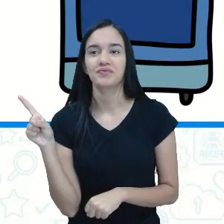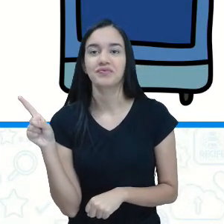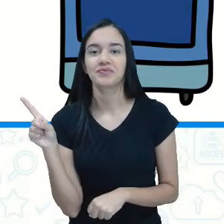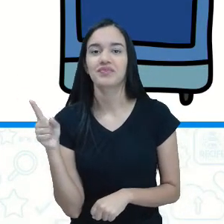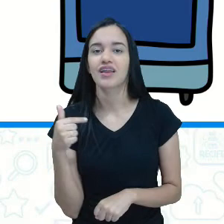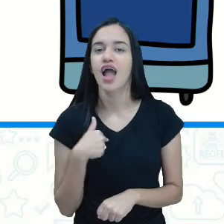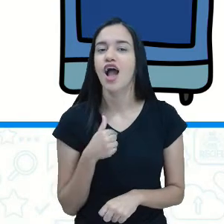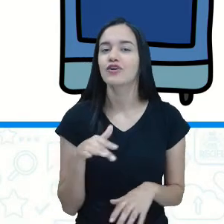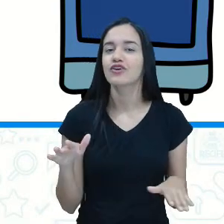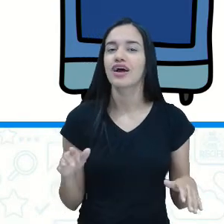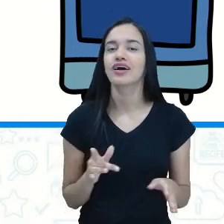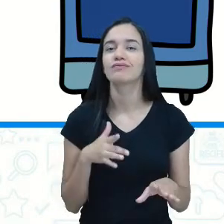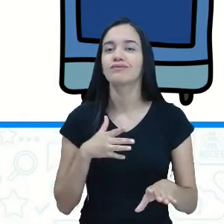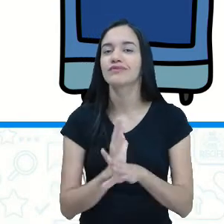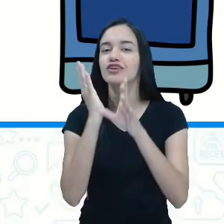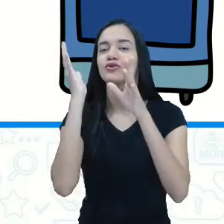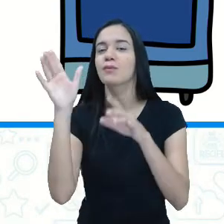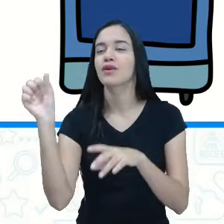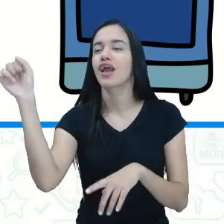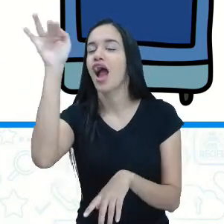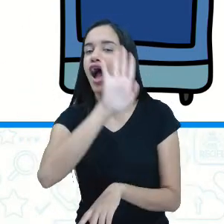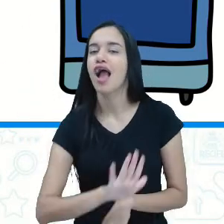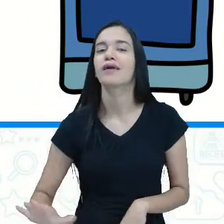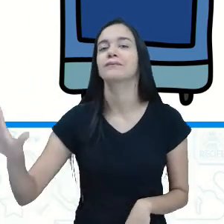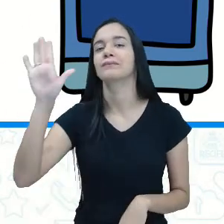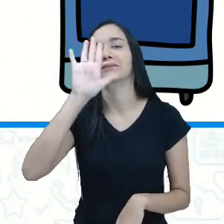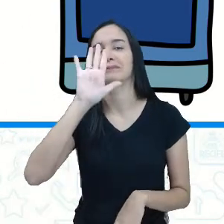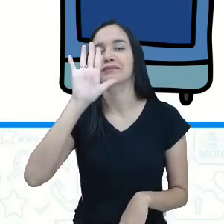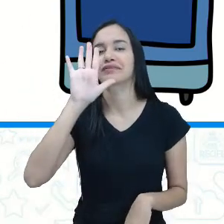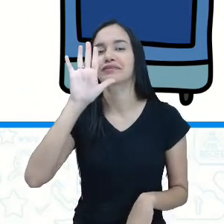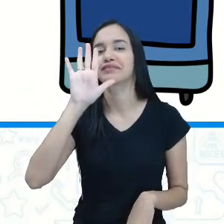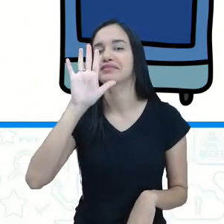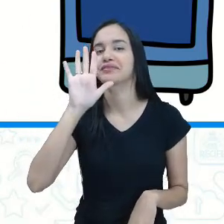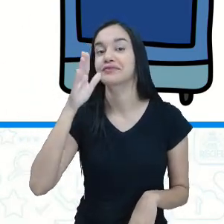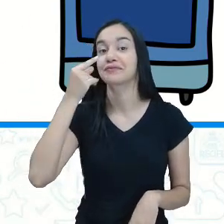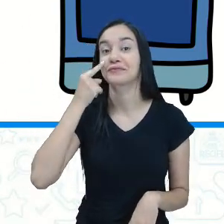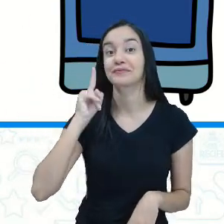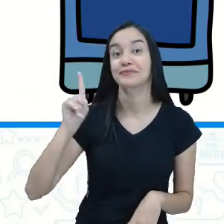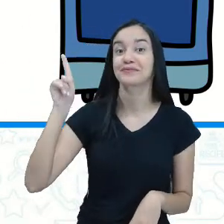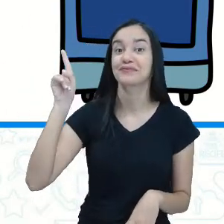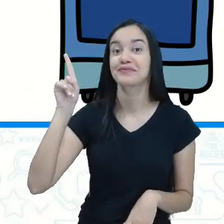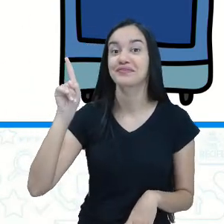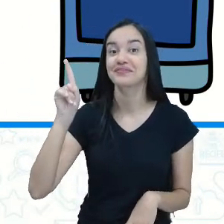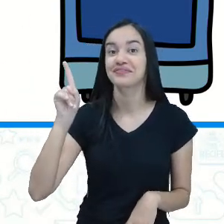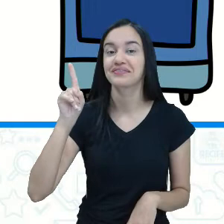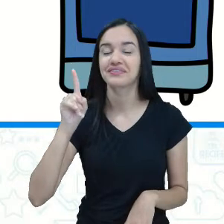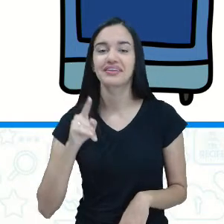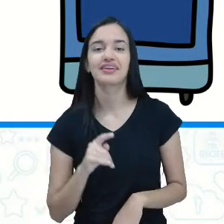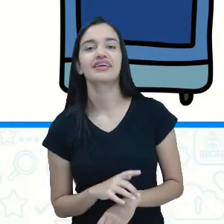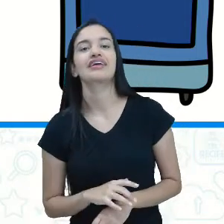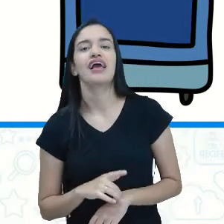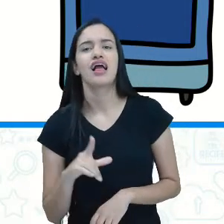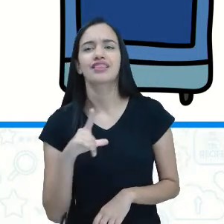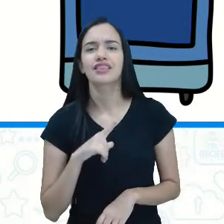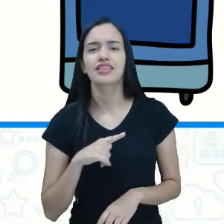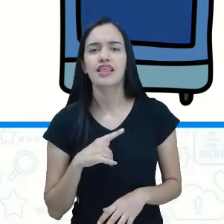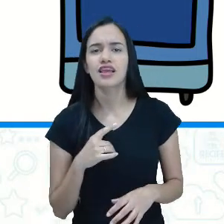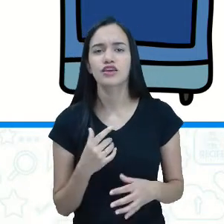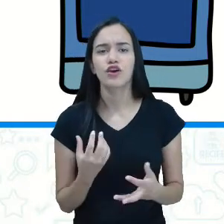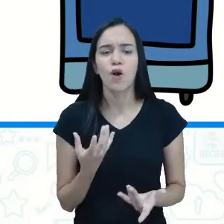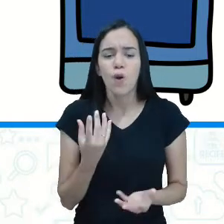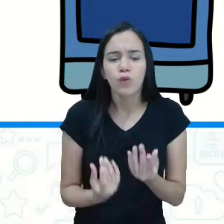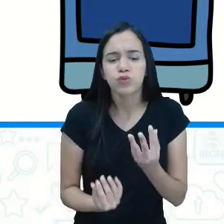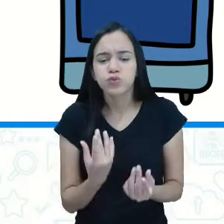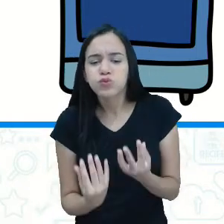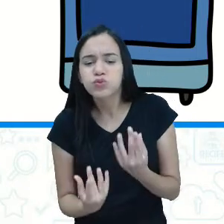Já descobriram pela imagem qual é a parlenda que está aí escrita? Hum, tem um fogão,